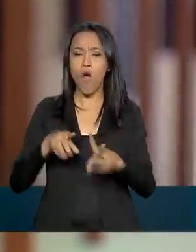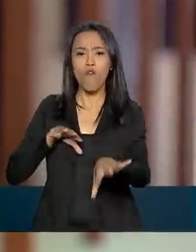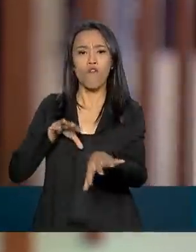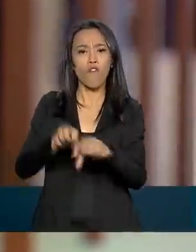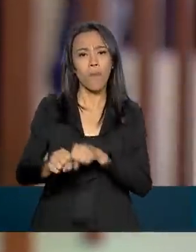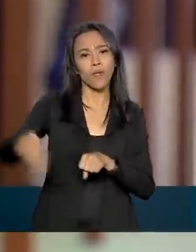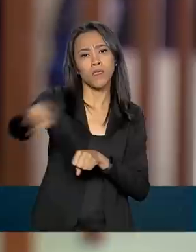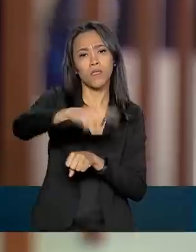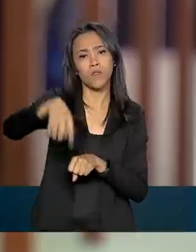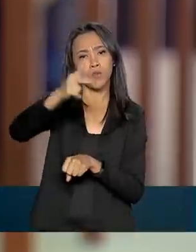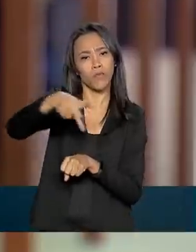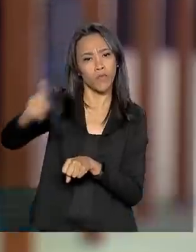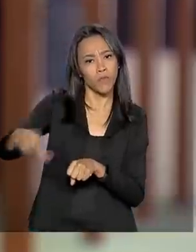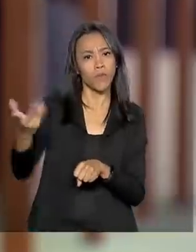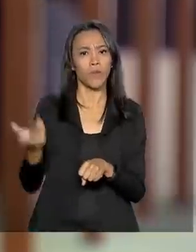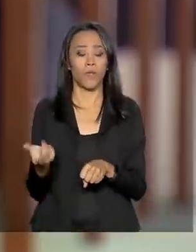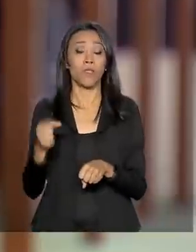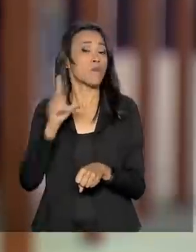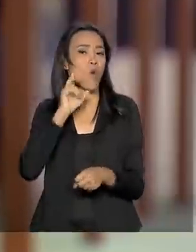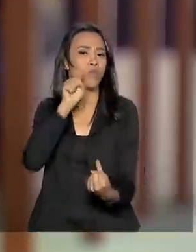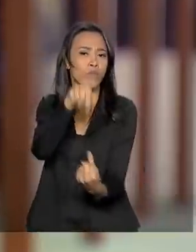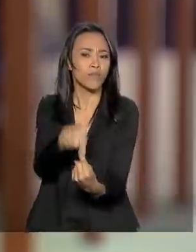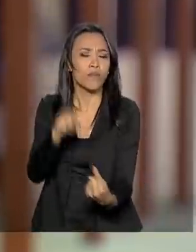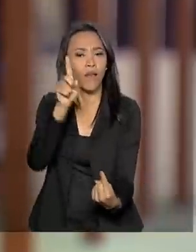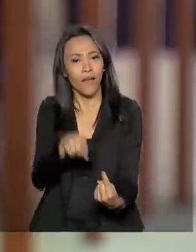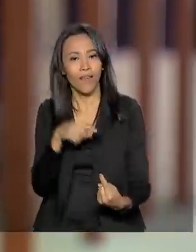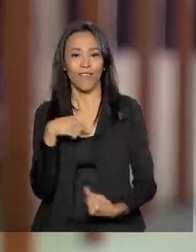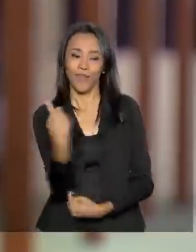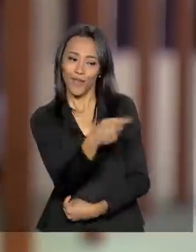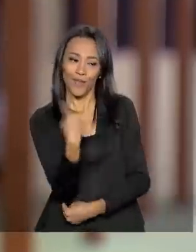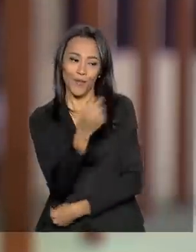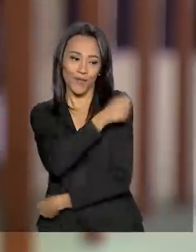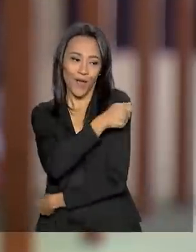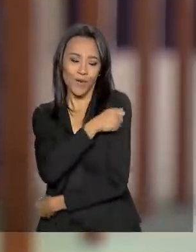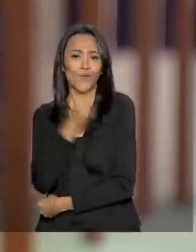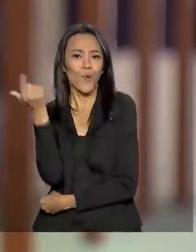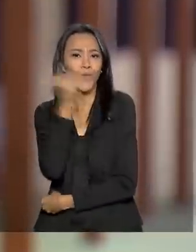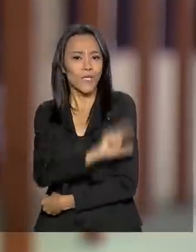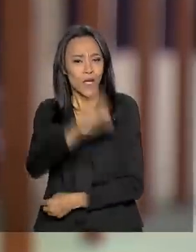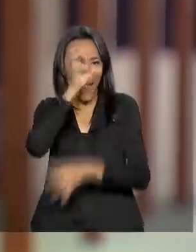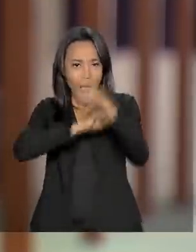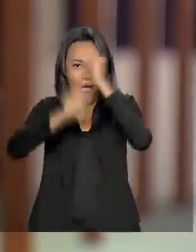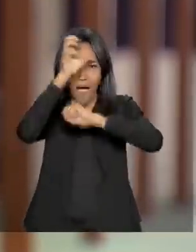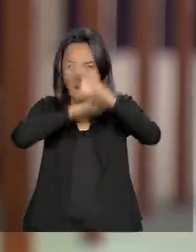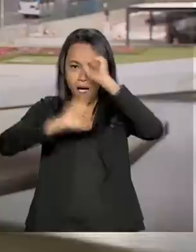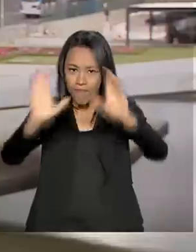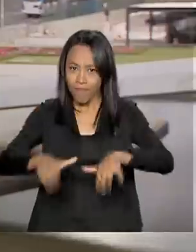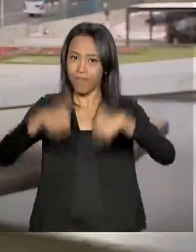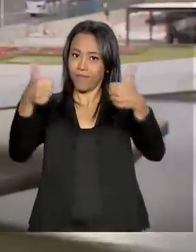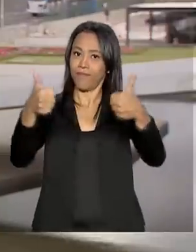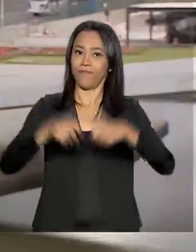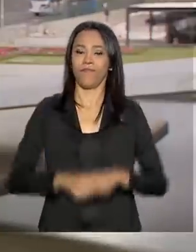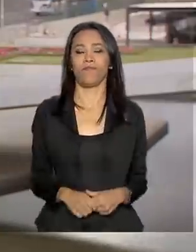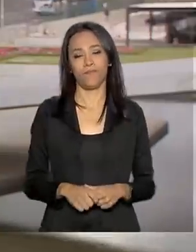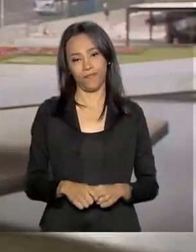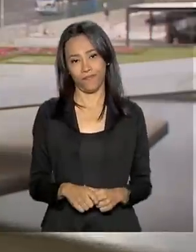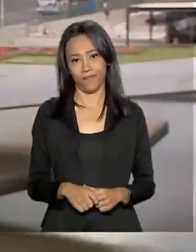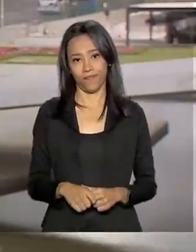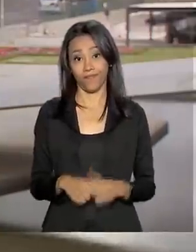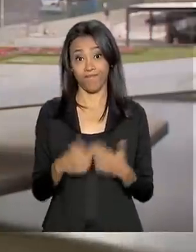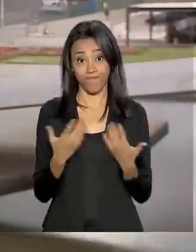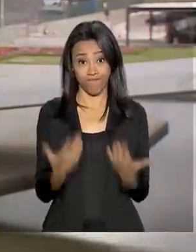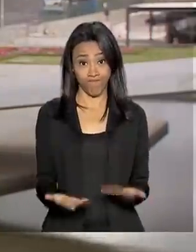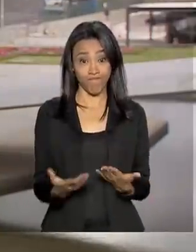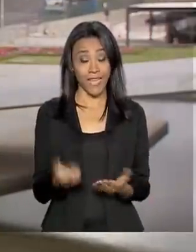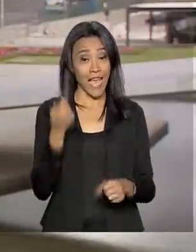professores, né? Para quê? Para que o nosso aluno tenha condição de aprender mais e melhor. Gente,